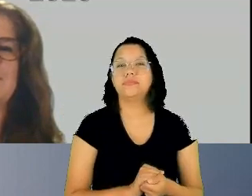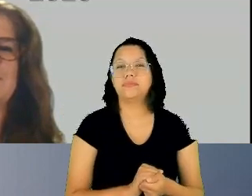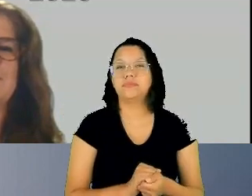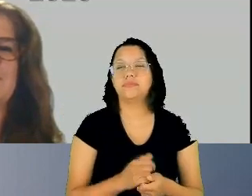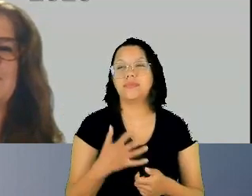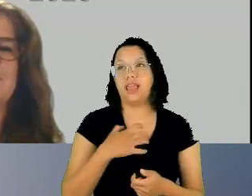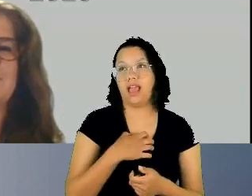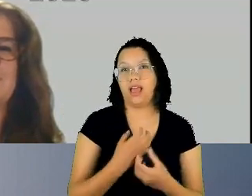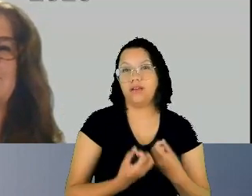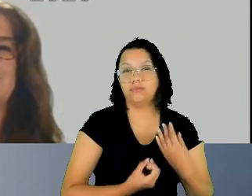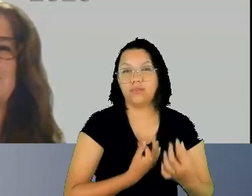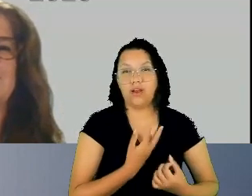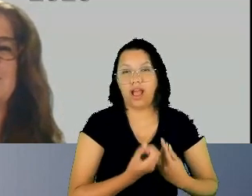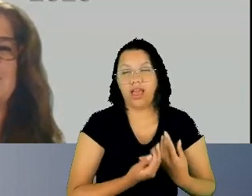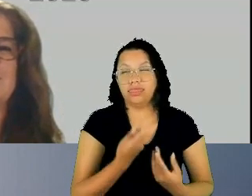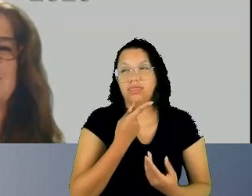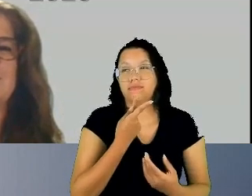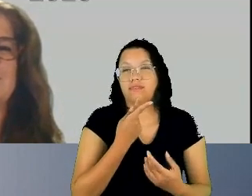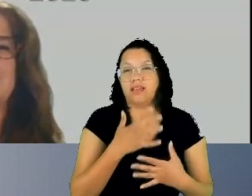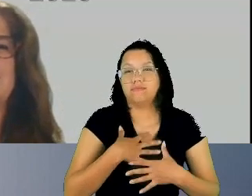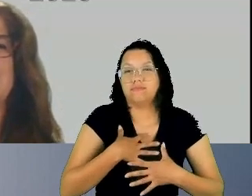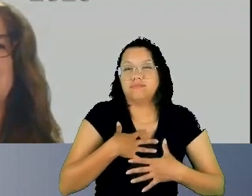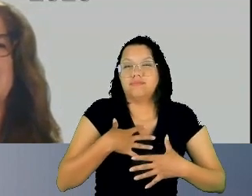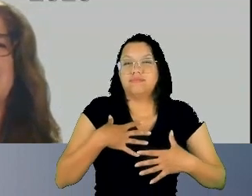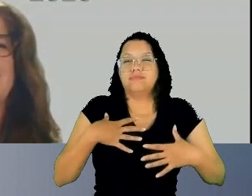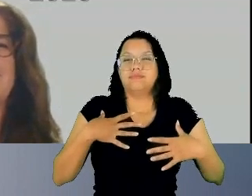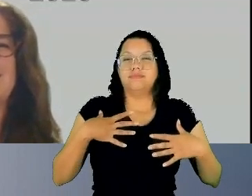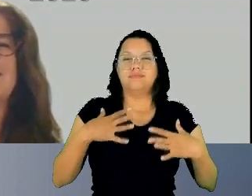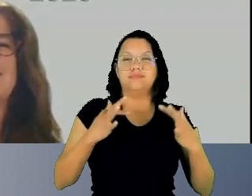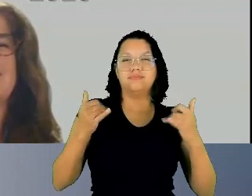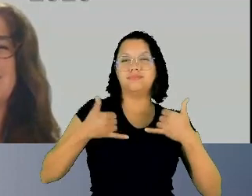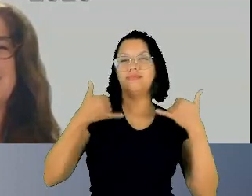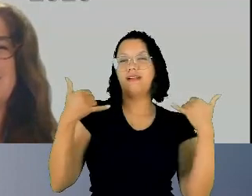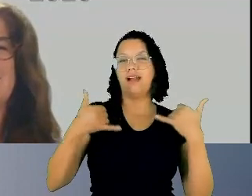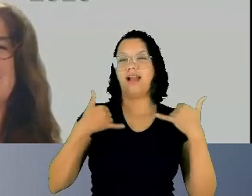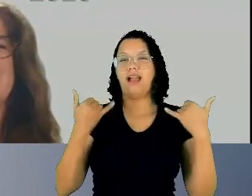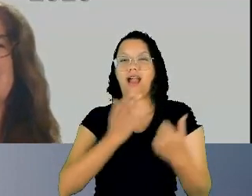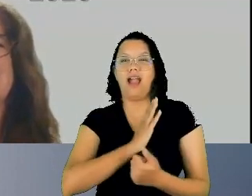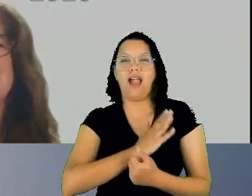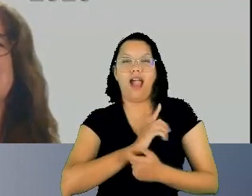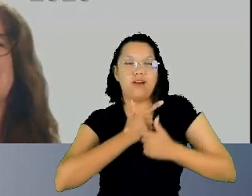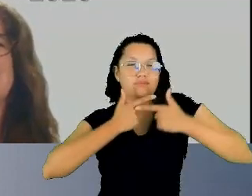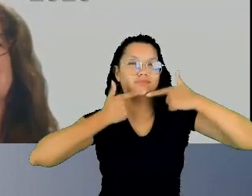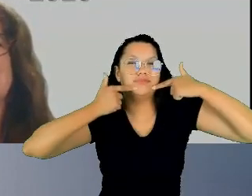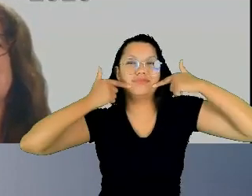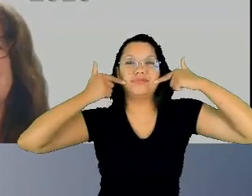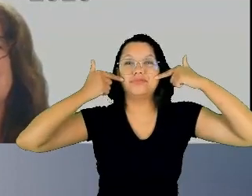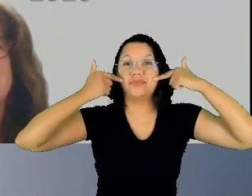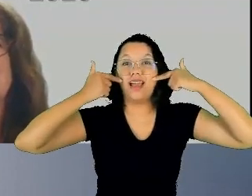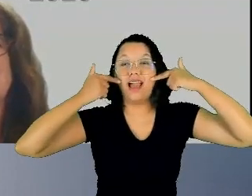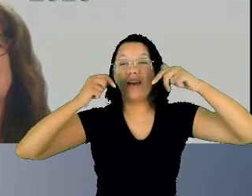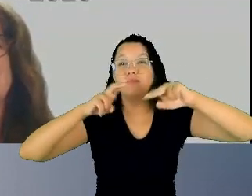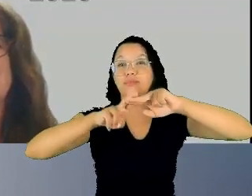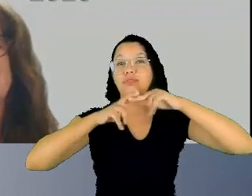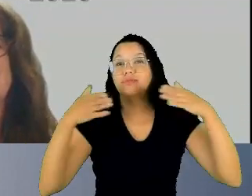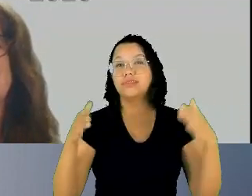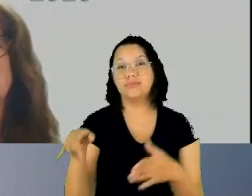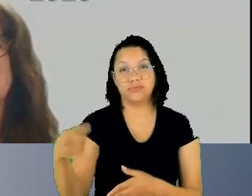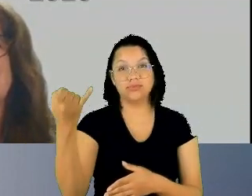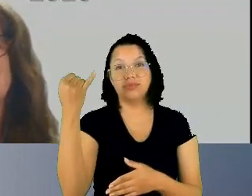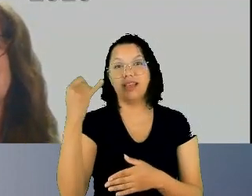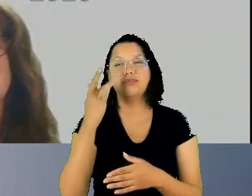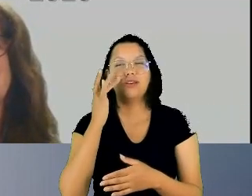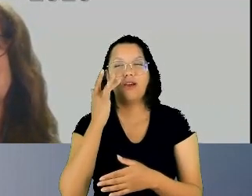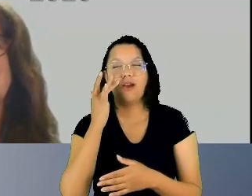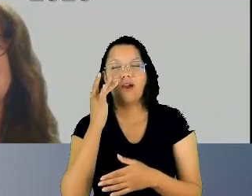peito em festa e o coração a gargalhar por essa oportunidade de ouro que vocês me ofereceram muitíssimo